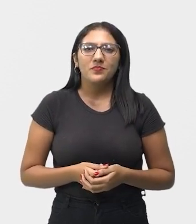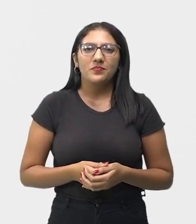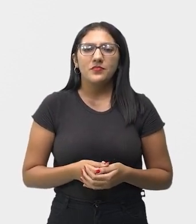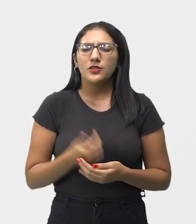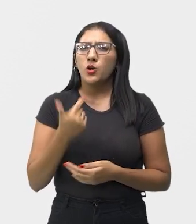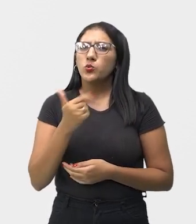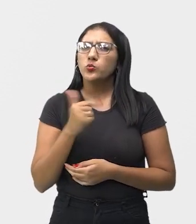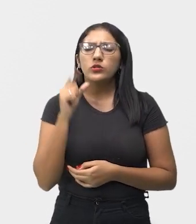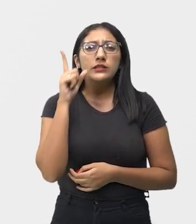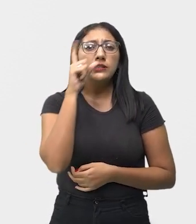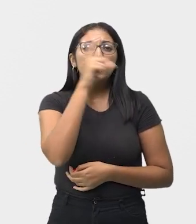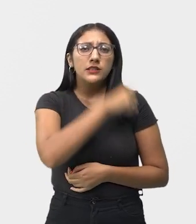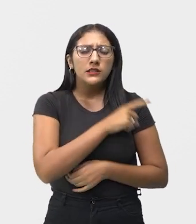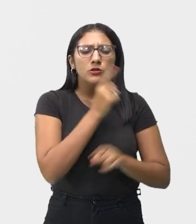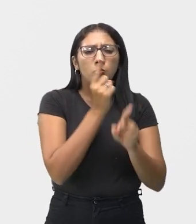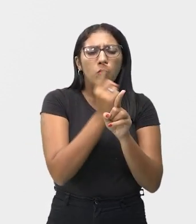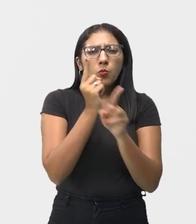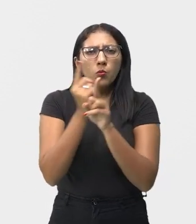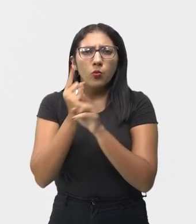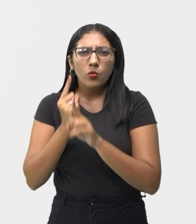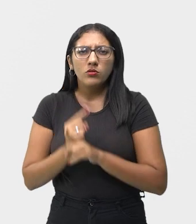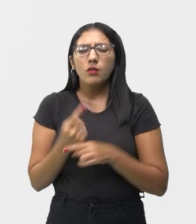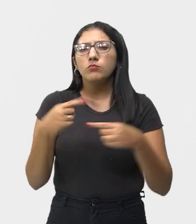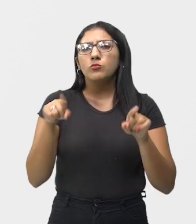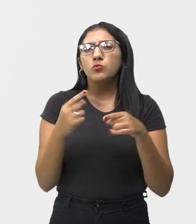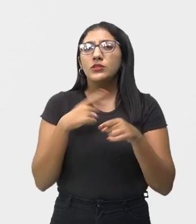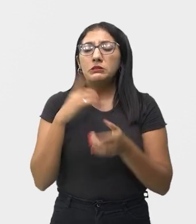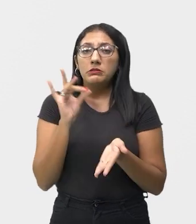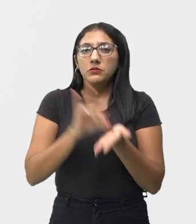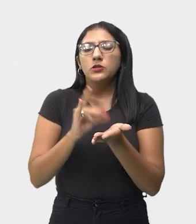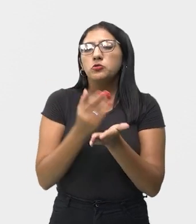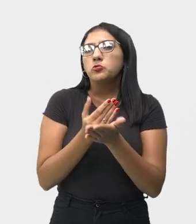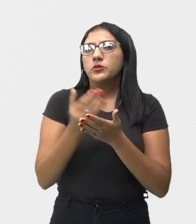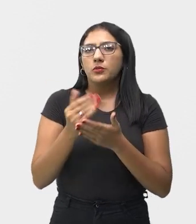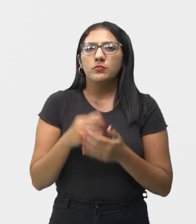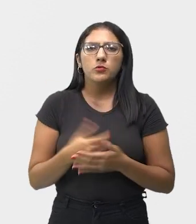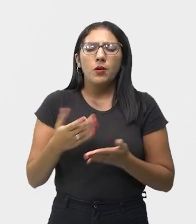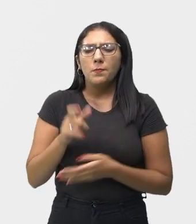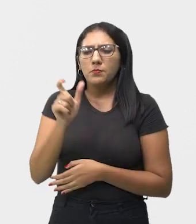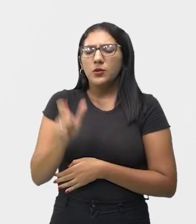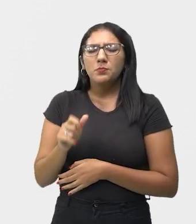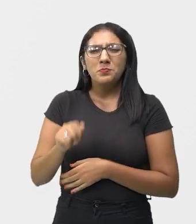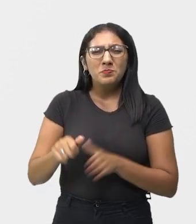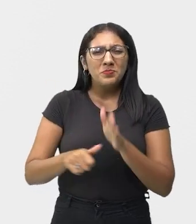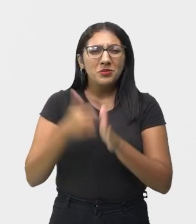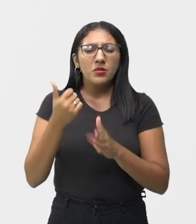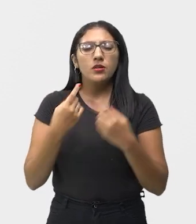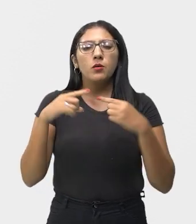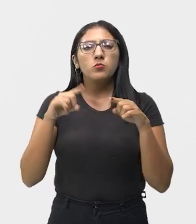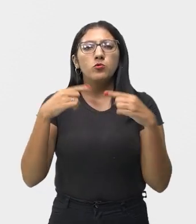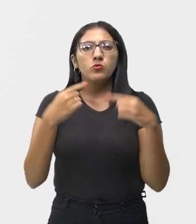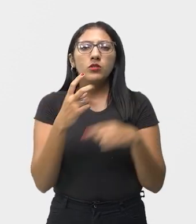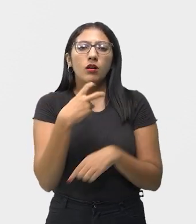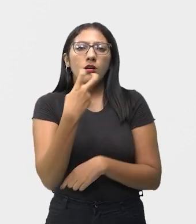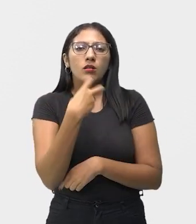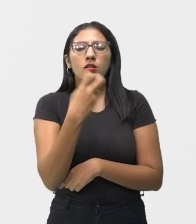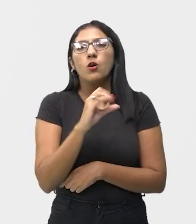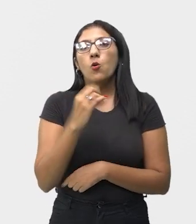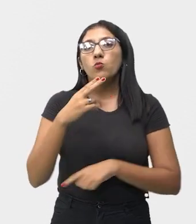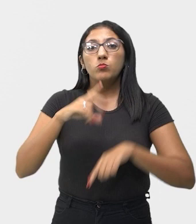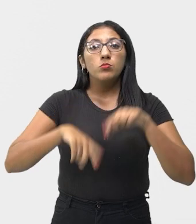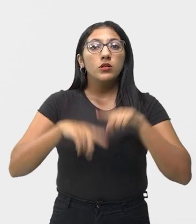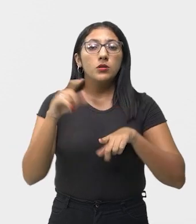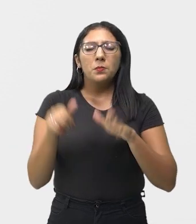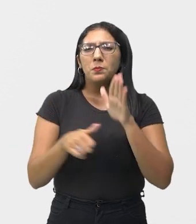Não é difícil identificar quando a música começou quem foi o primeiro a cantar ou o primeiro instrumento criado.